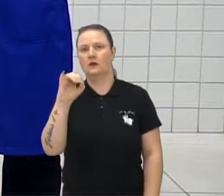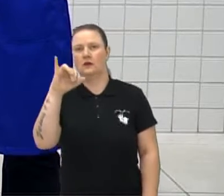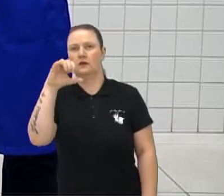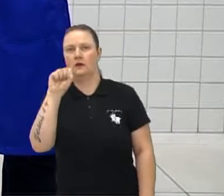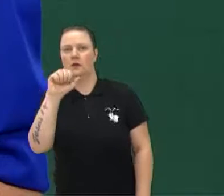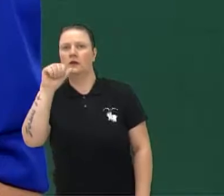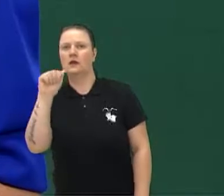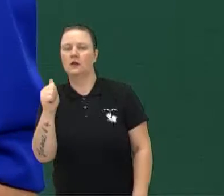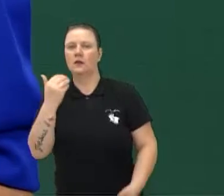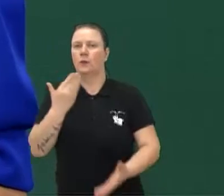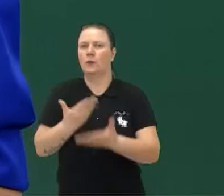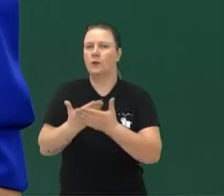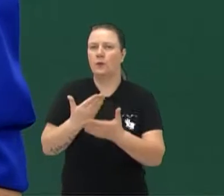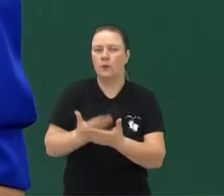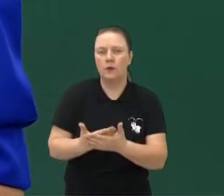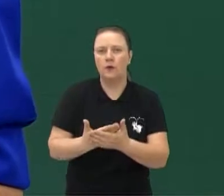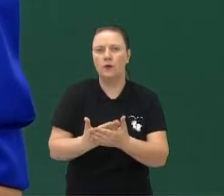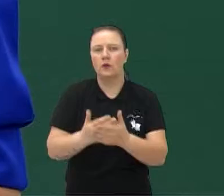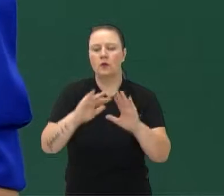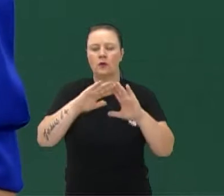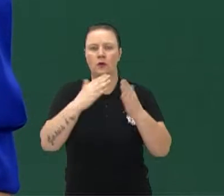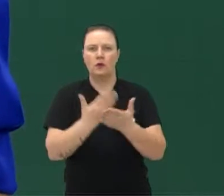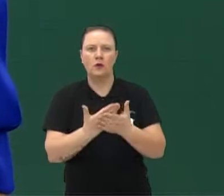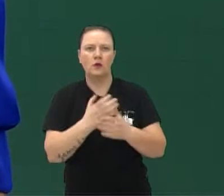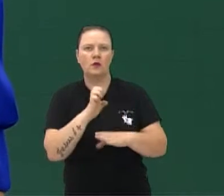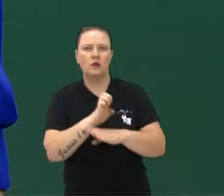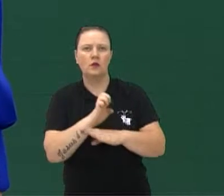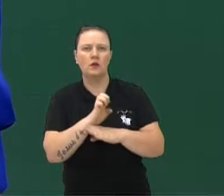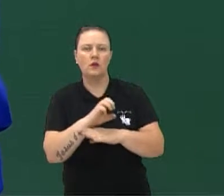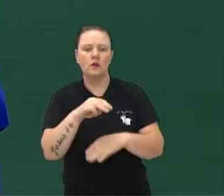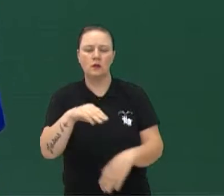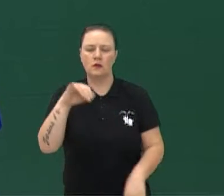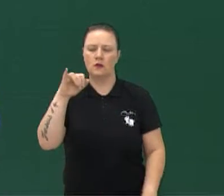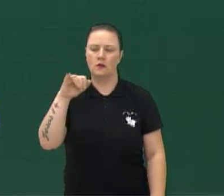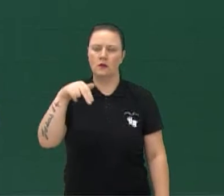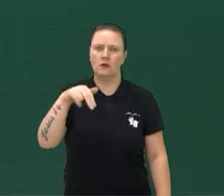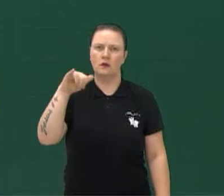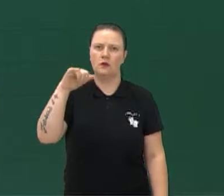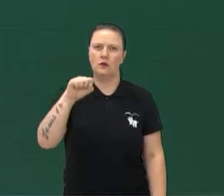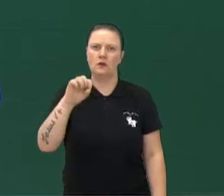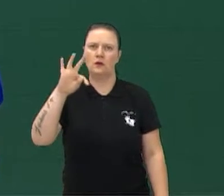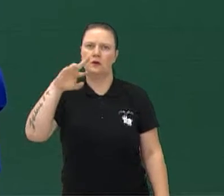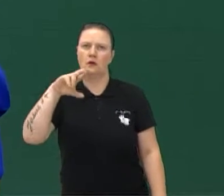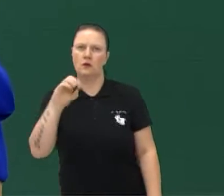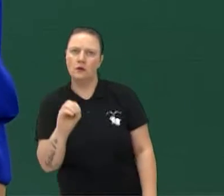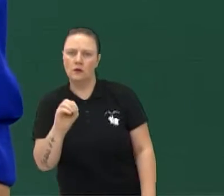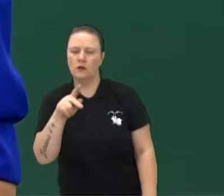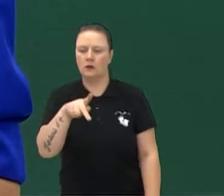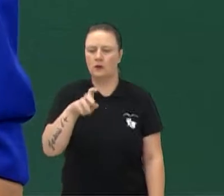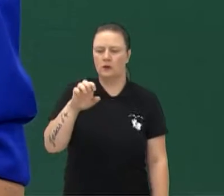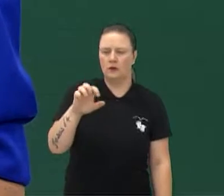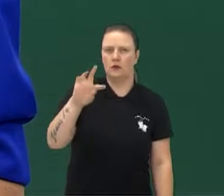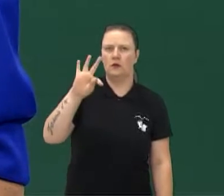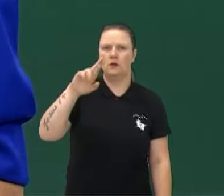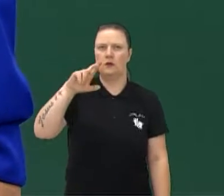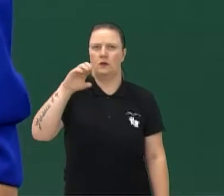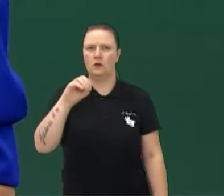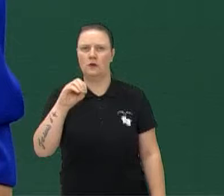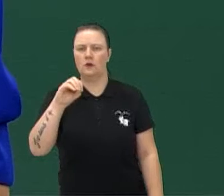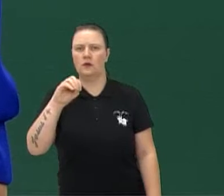estuda colégio estadual Ministro Petrônio Portela, de São José do